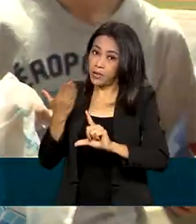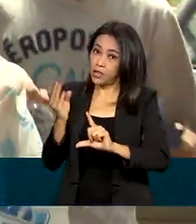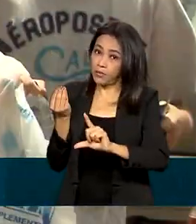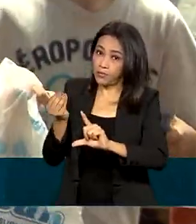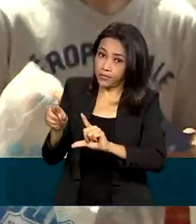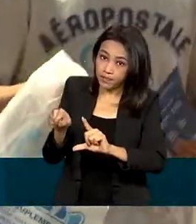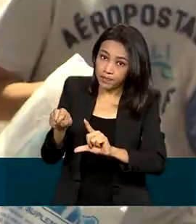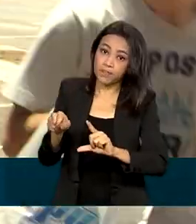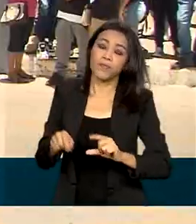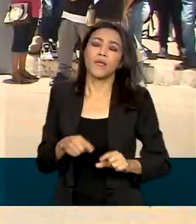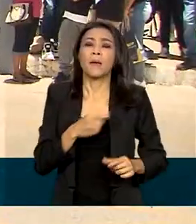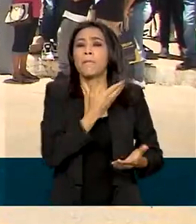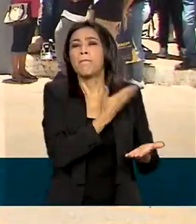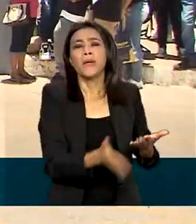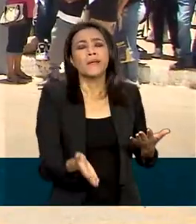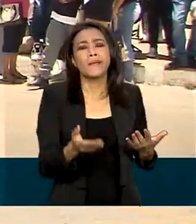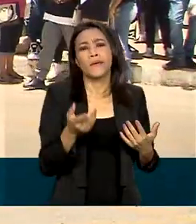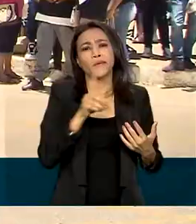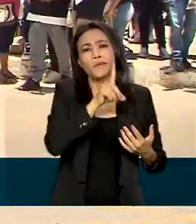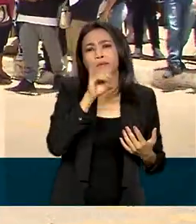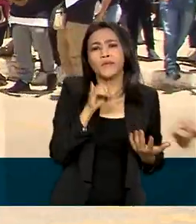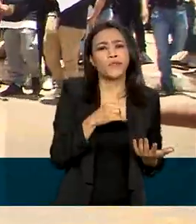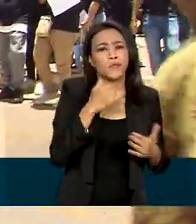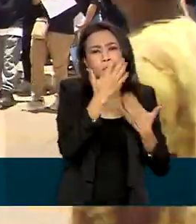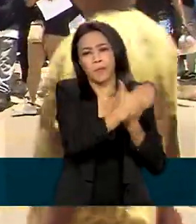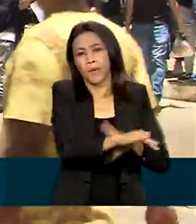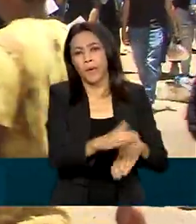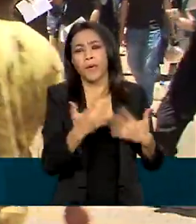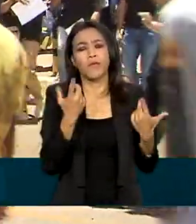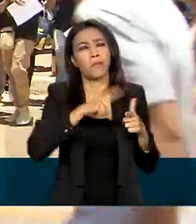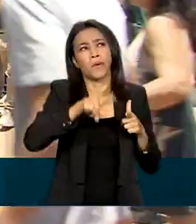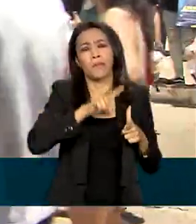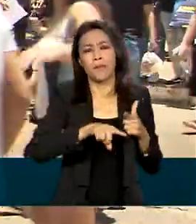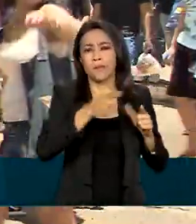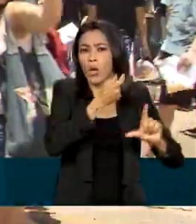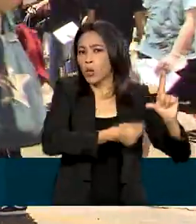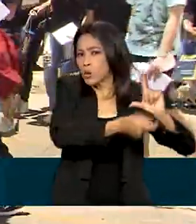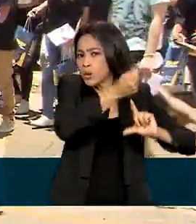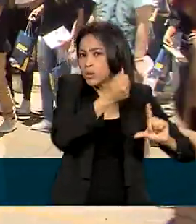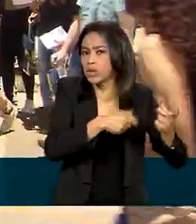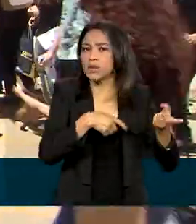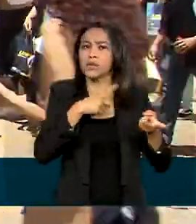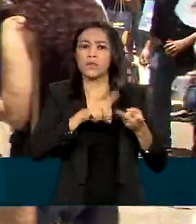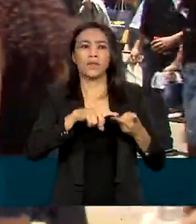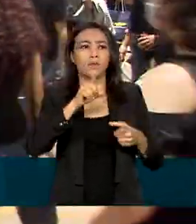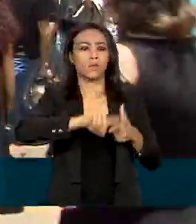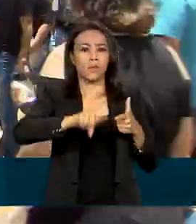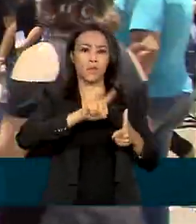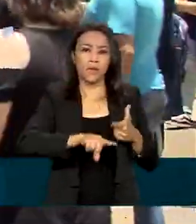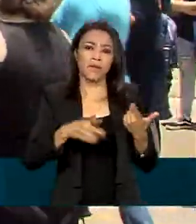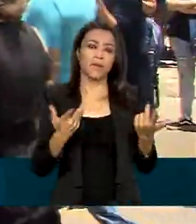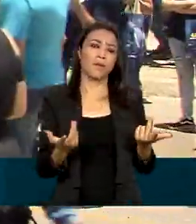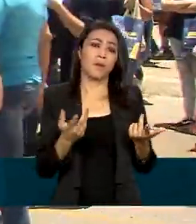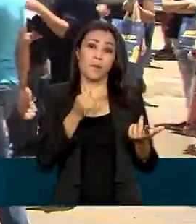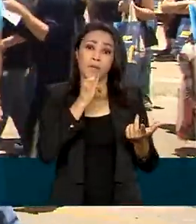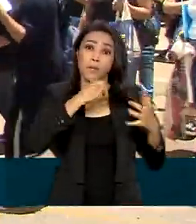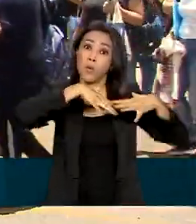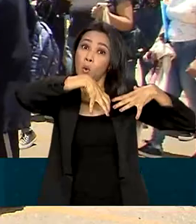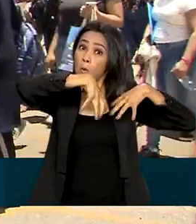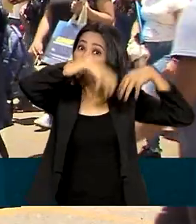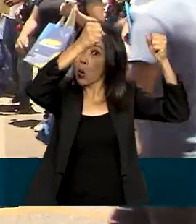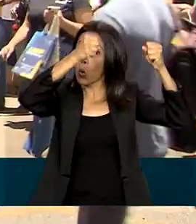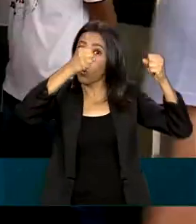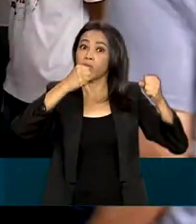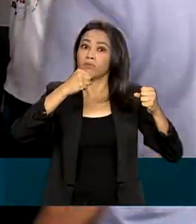quem perdeu qualquer um dos dias de prova. Por problemas logísticos e comprometimento da infraestrutura, como a falta de energia